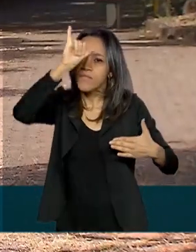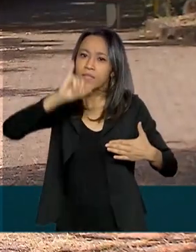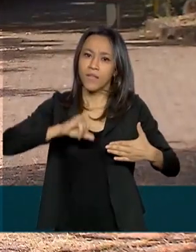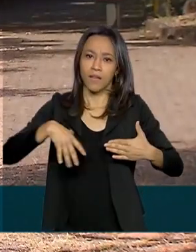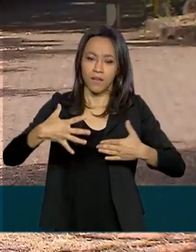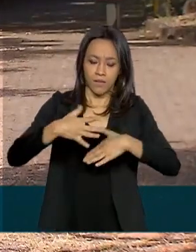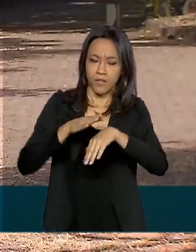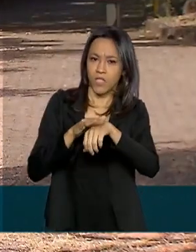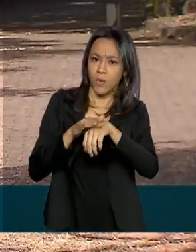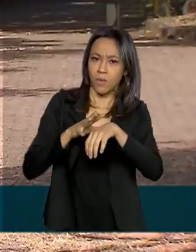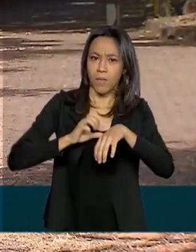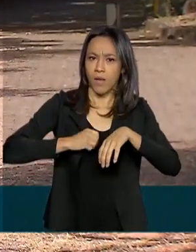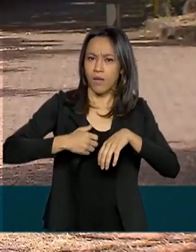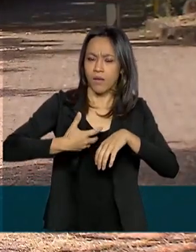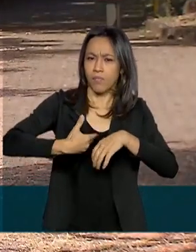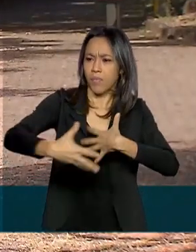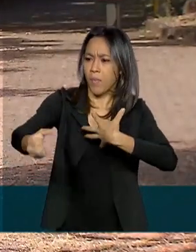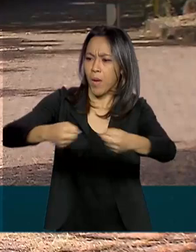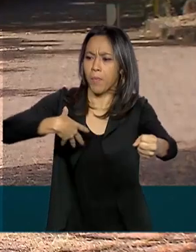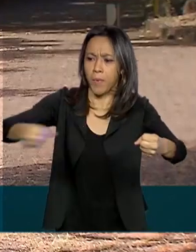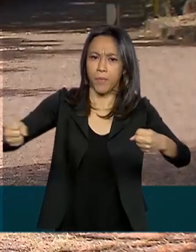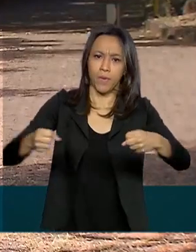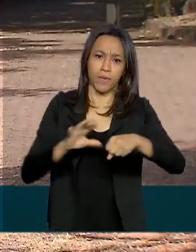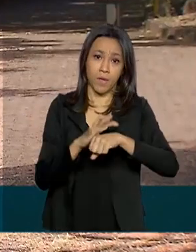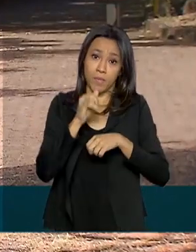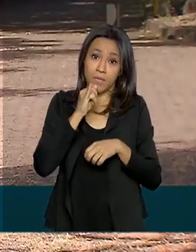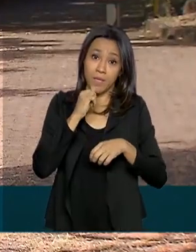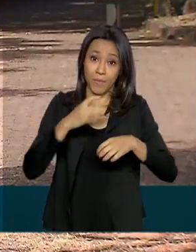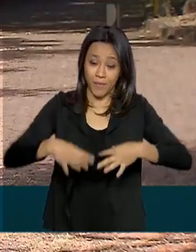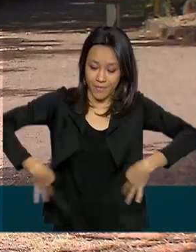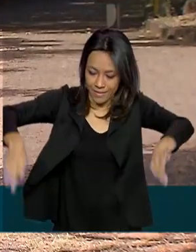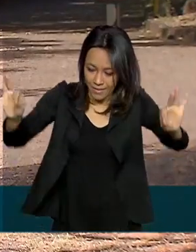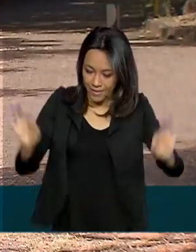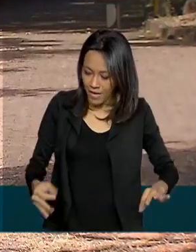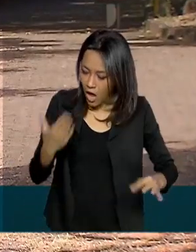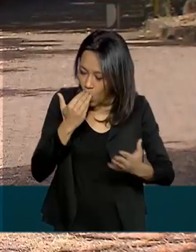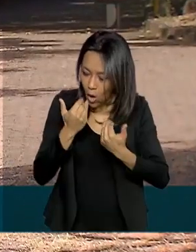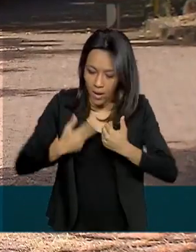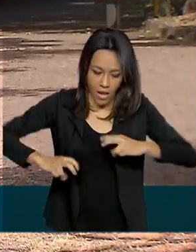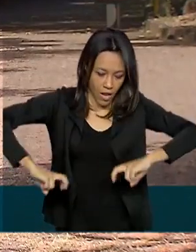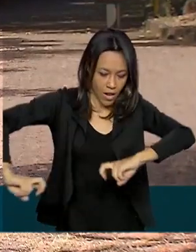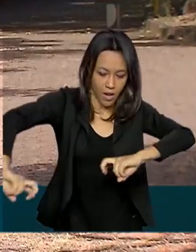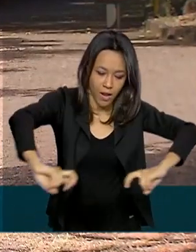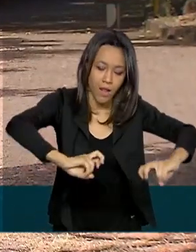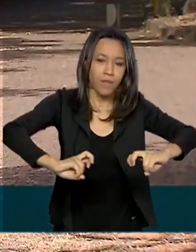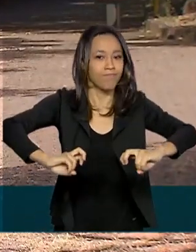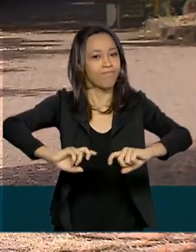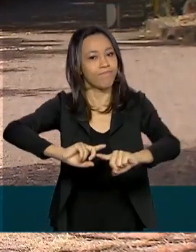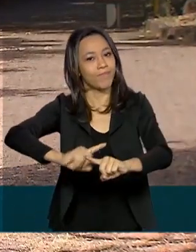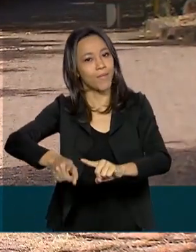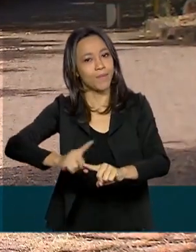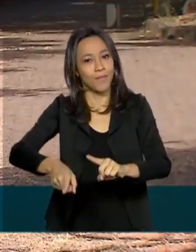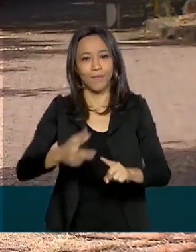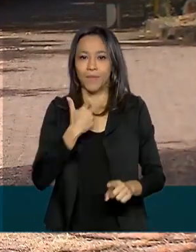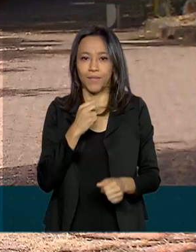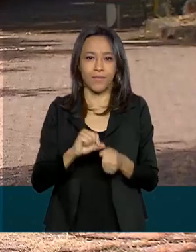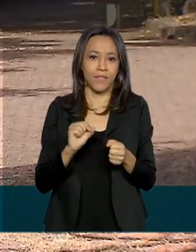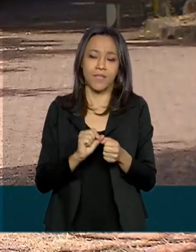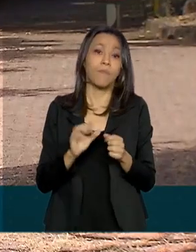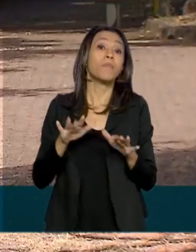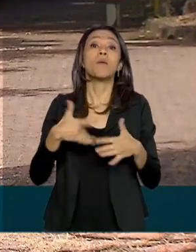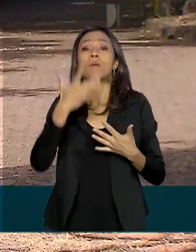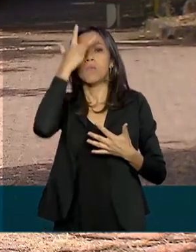Então, não é permitido, por exemplo, fazer piqueniques aqui no parque. Além disso, a entrada do visitante, quando ele chega aqui no